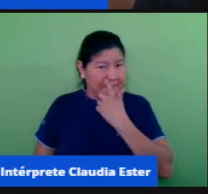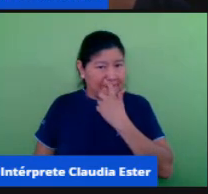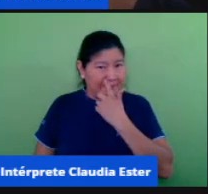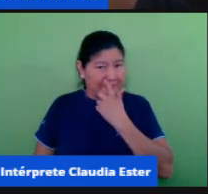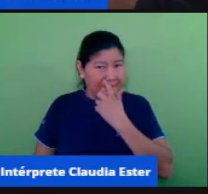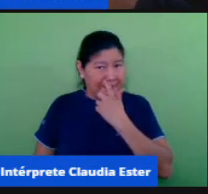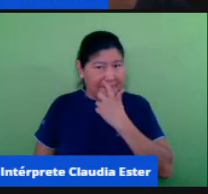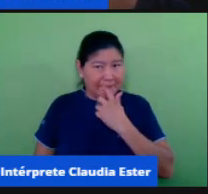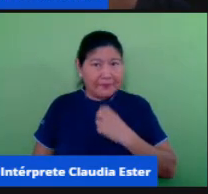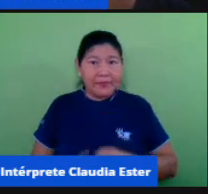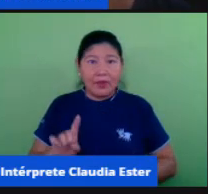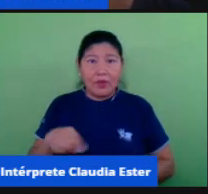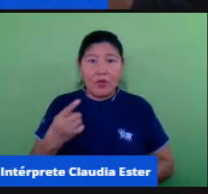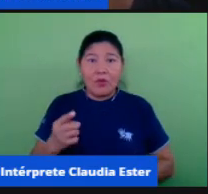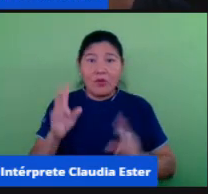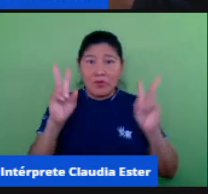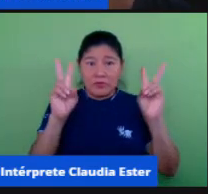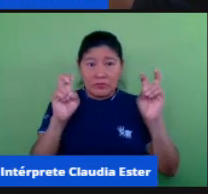favorecido